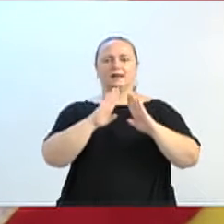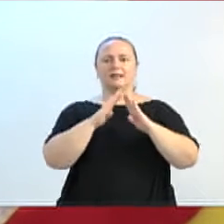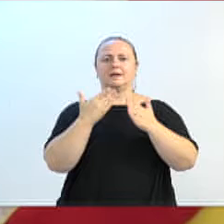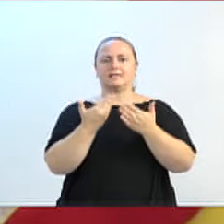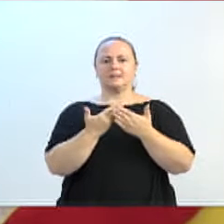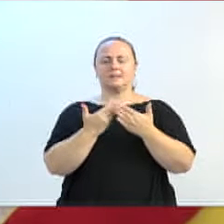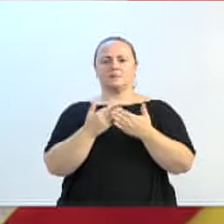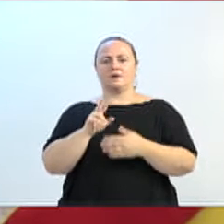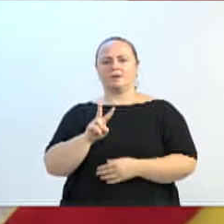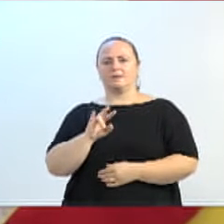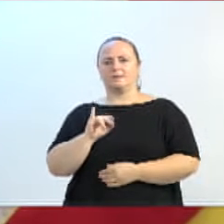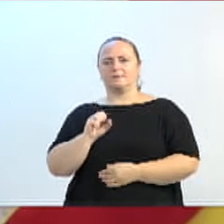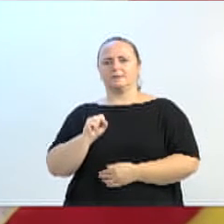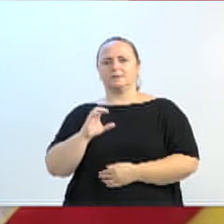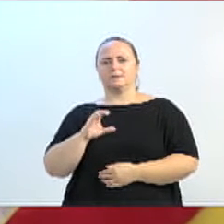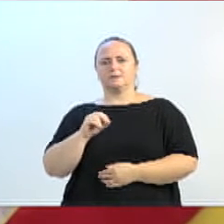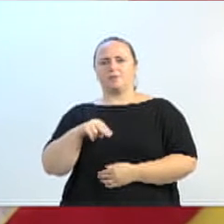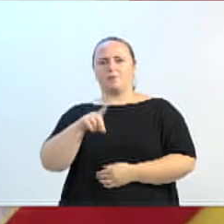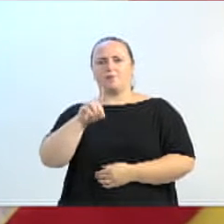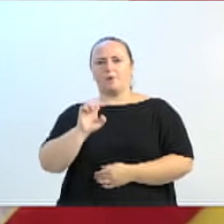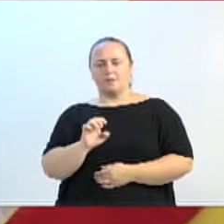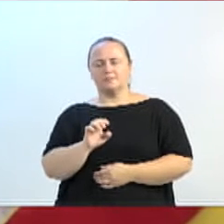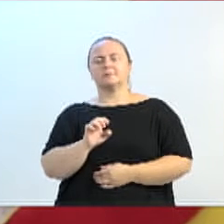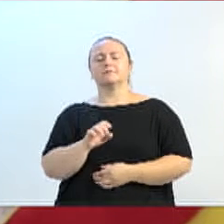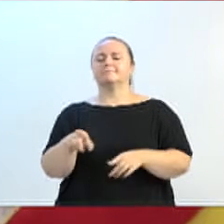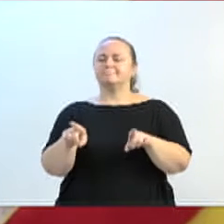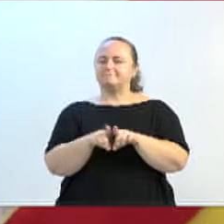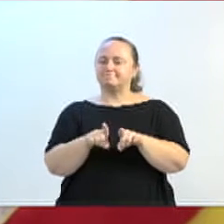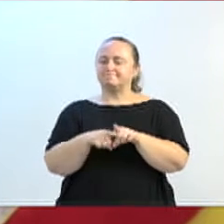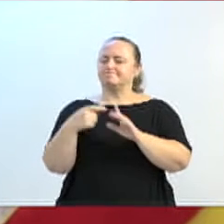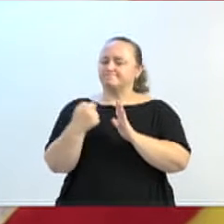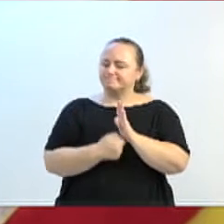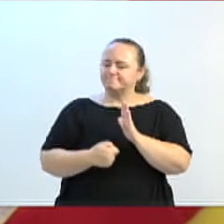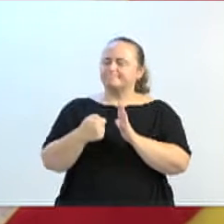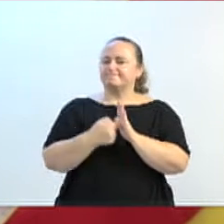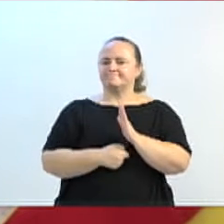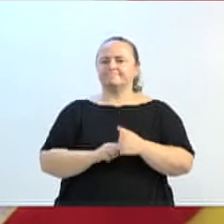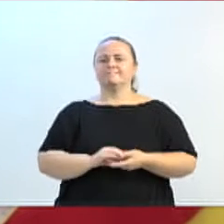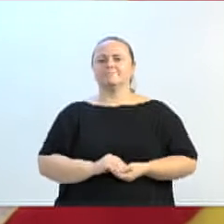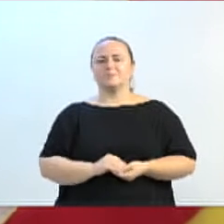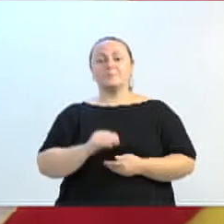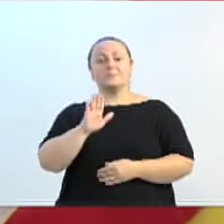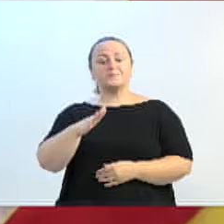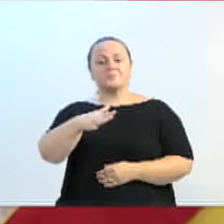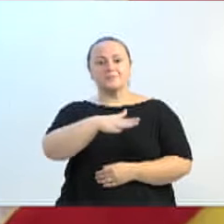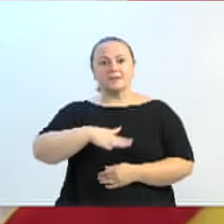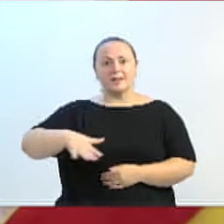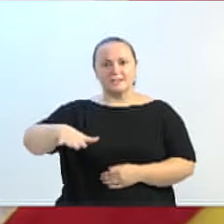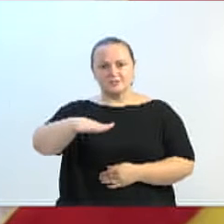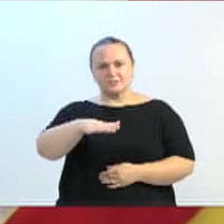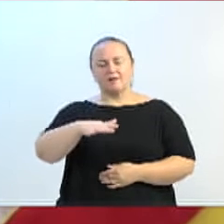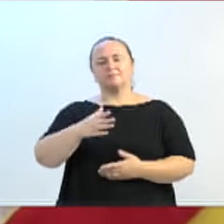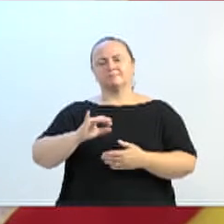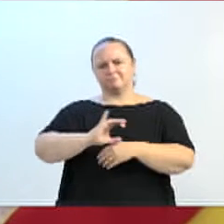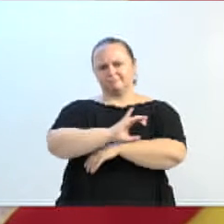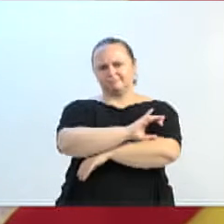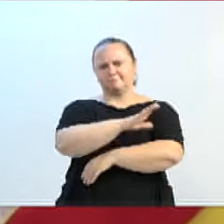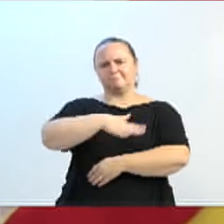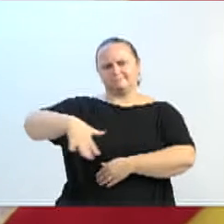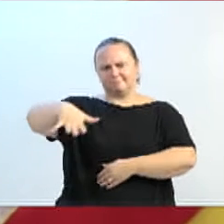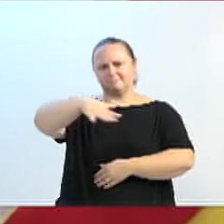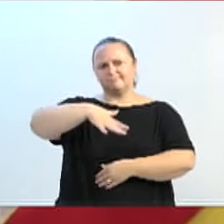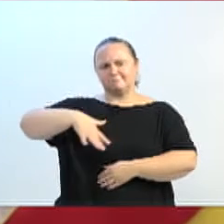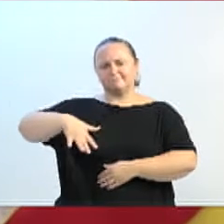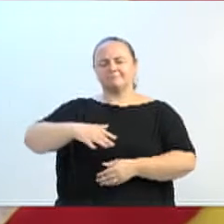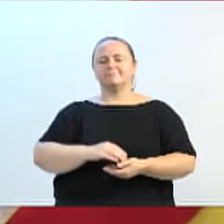Enfim, vamos continuar lutando e falando em região da Franz Voles, em breve também vamos